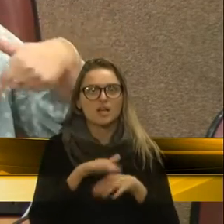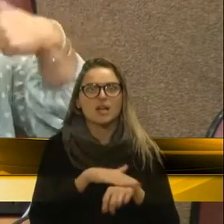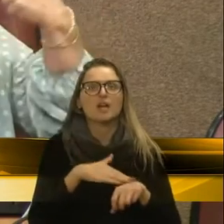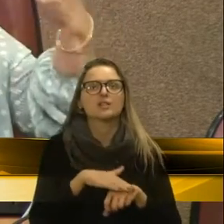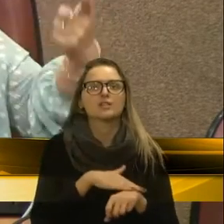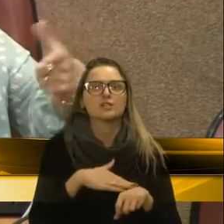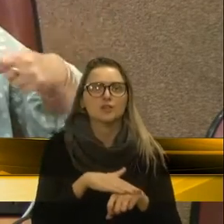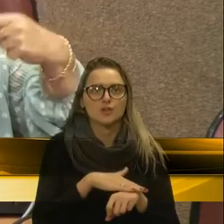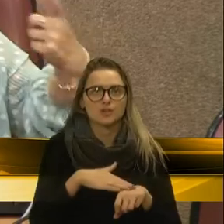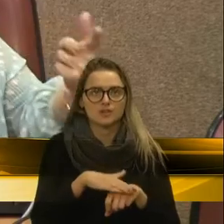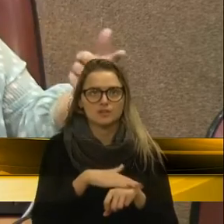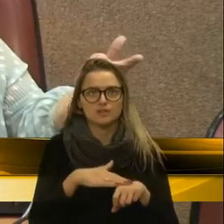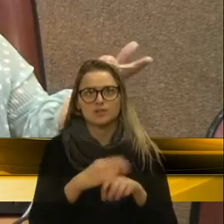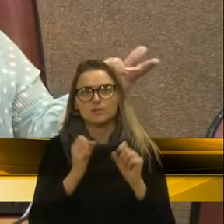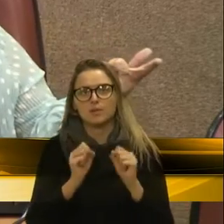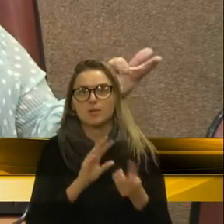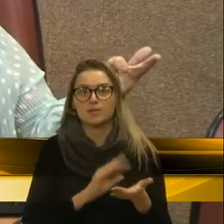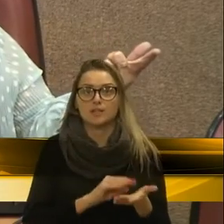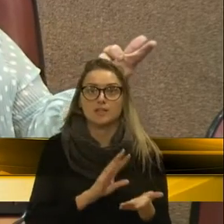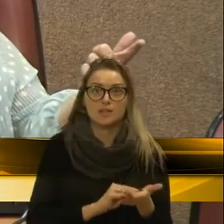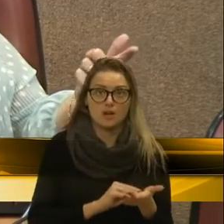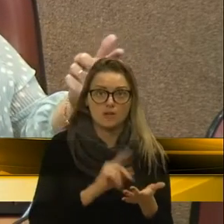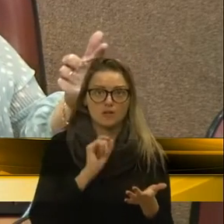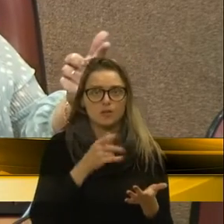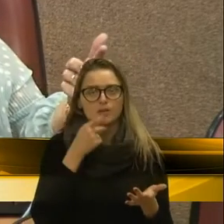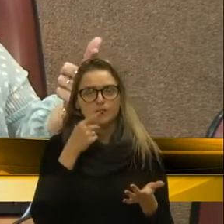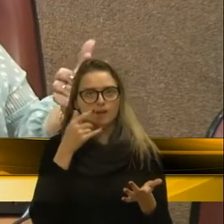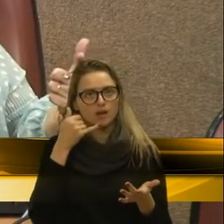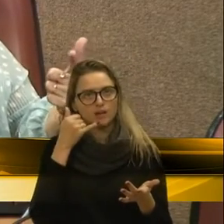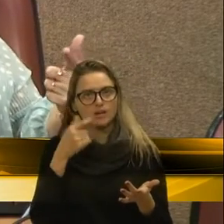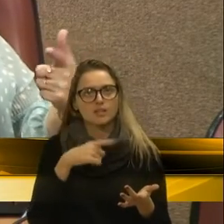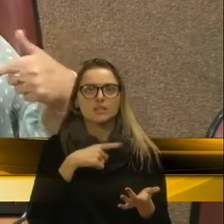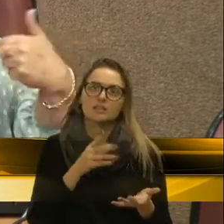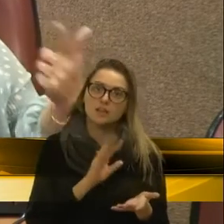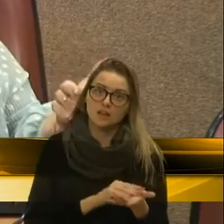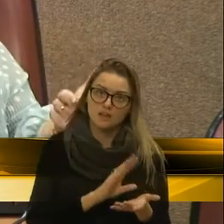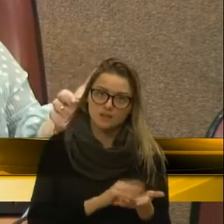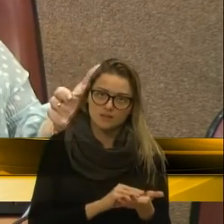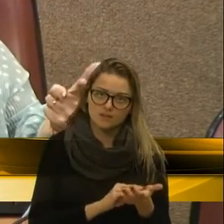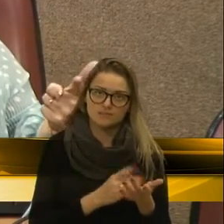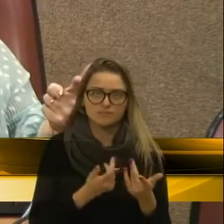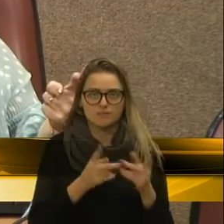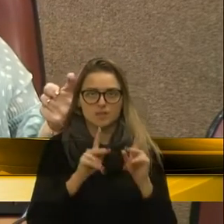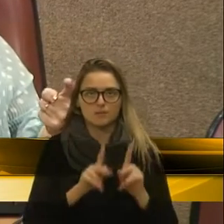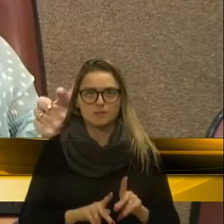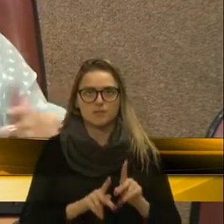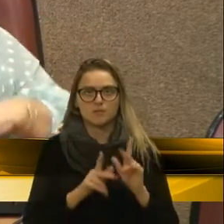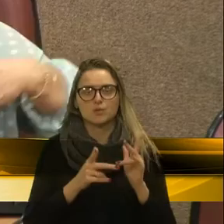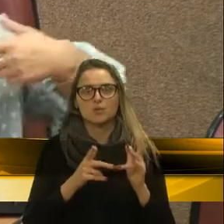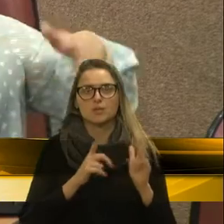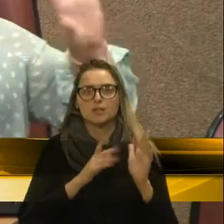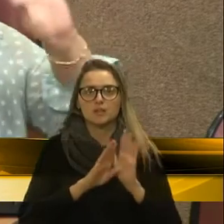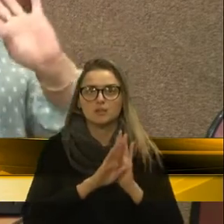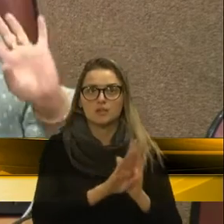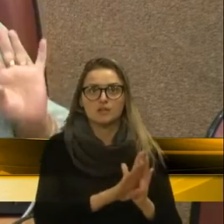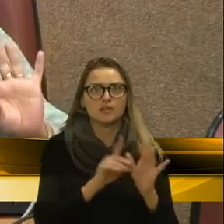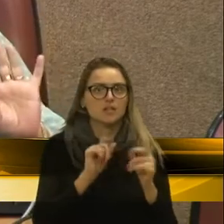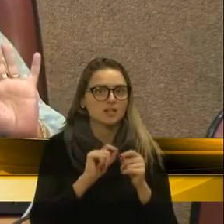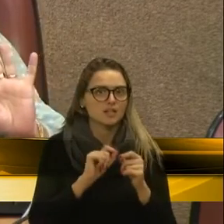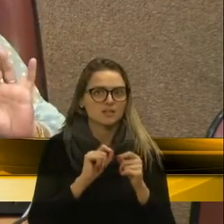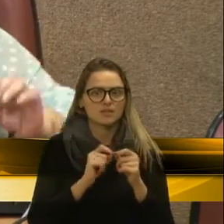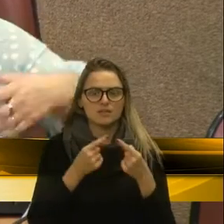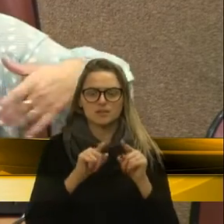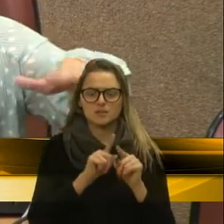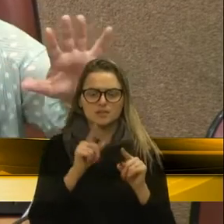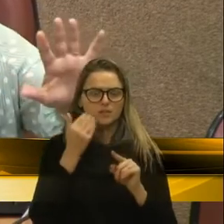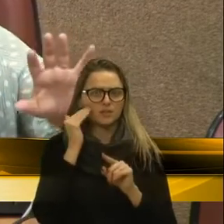poderá ser gravada. E aí tem a gravação do beneficiário, né? Que fez aquilo sem entender,